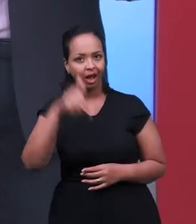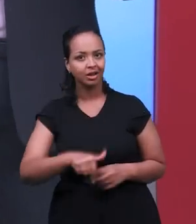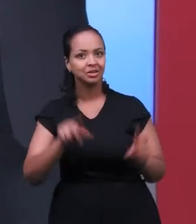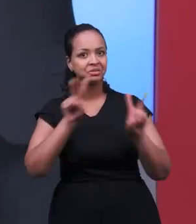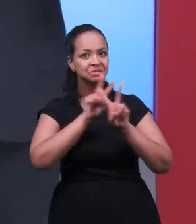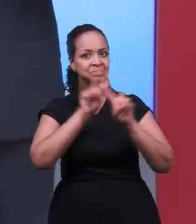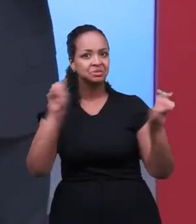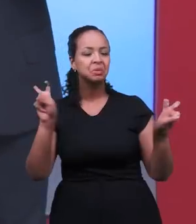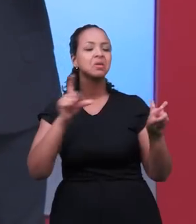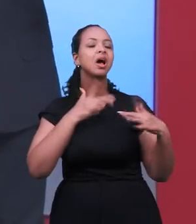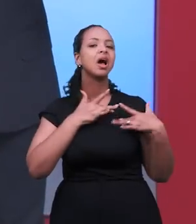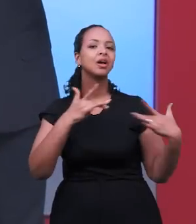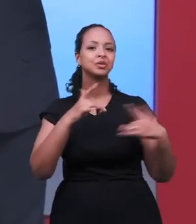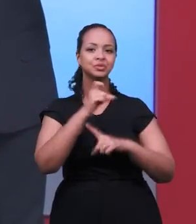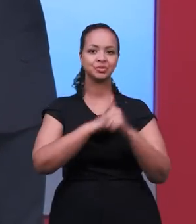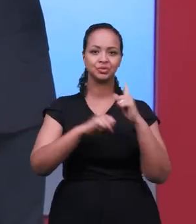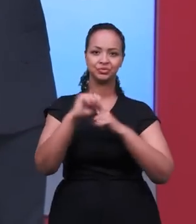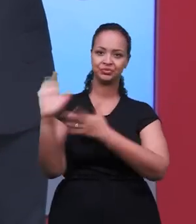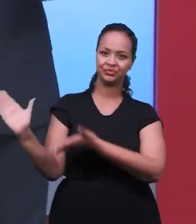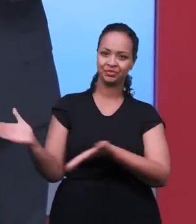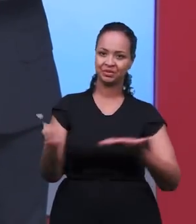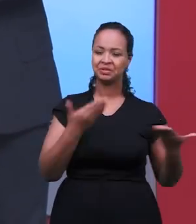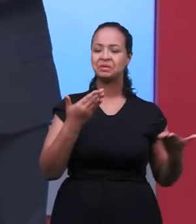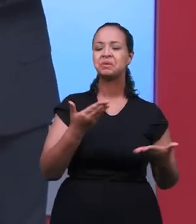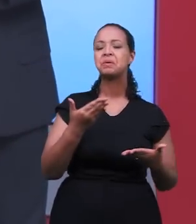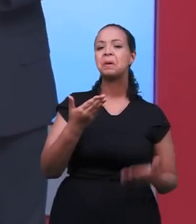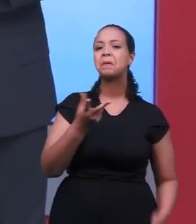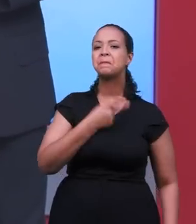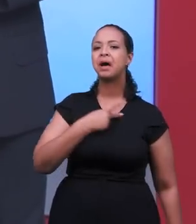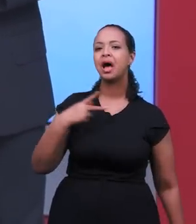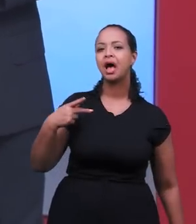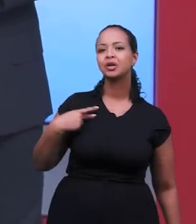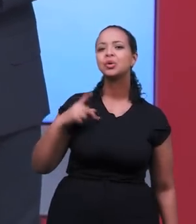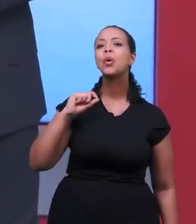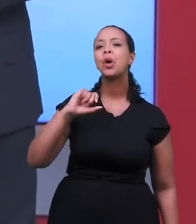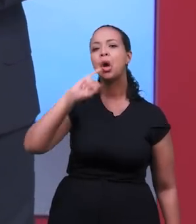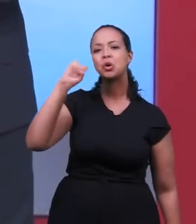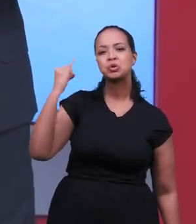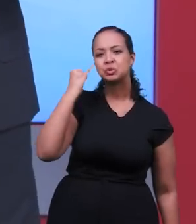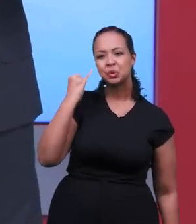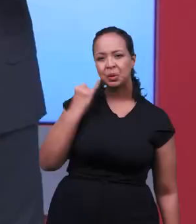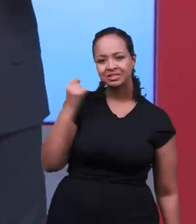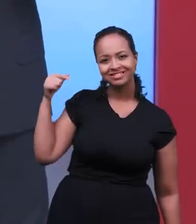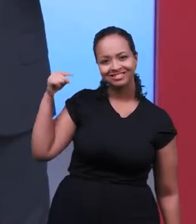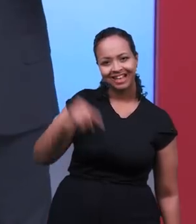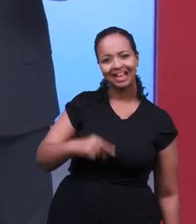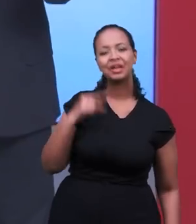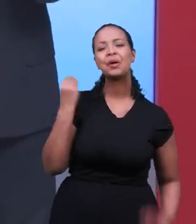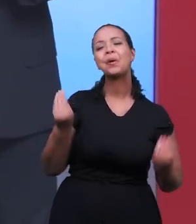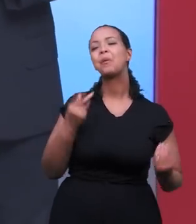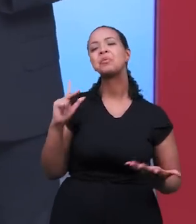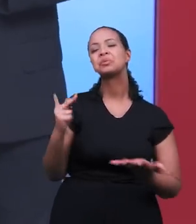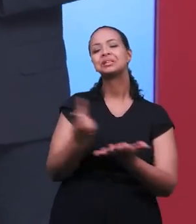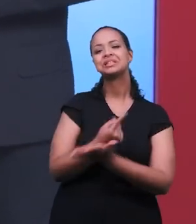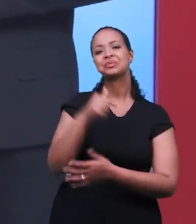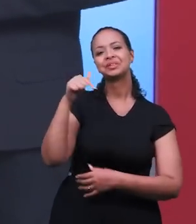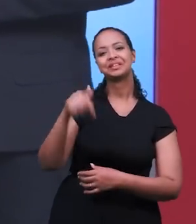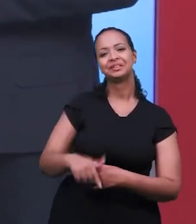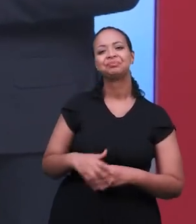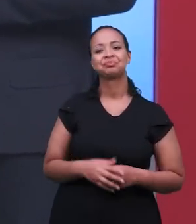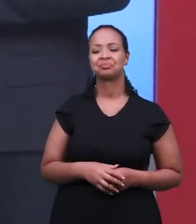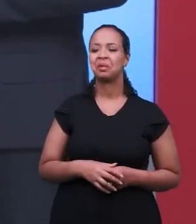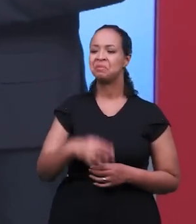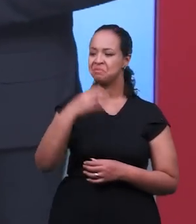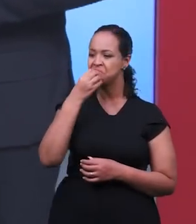falar aqui sobre essa ação social e nós convidamos o pastor José Júnior para falar sobre a ação, os trabalhos feitos da Rádio Manaí neste